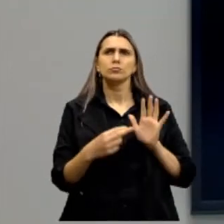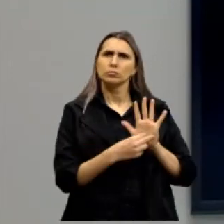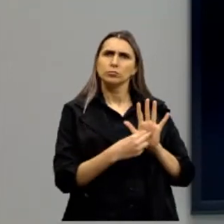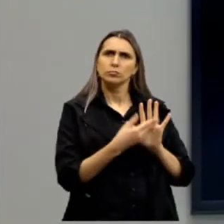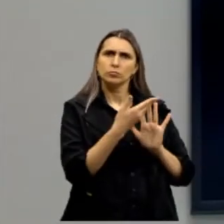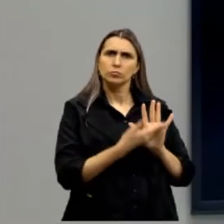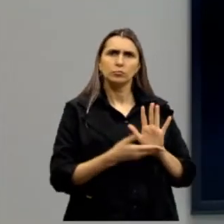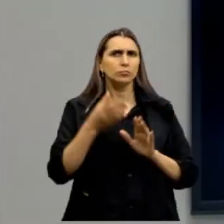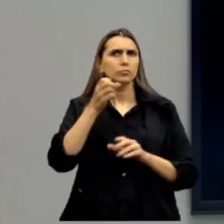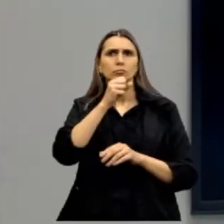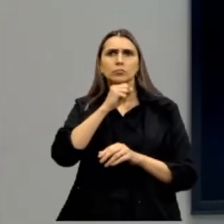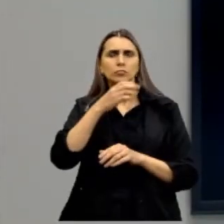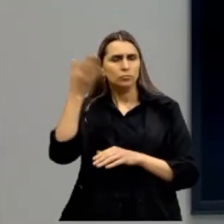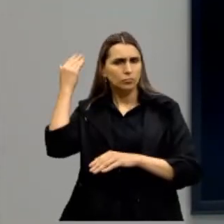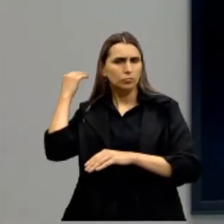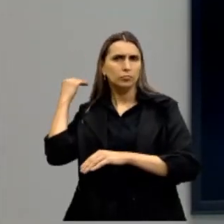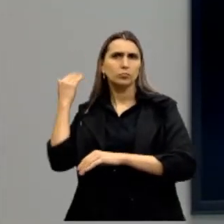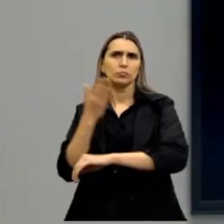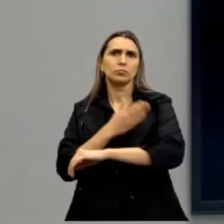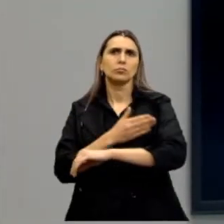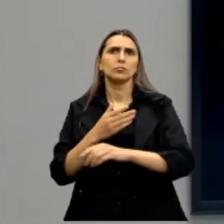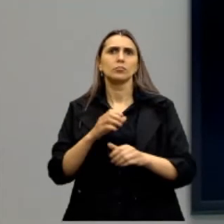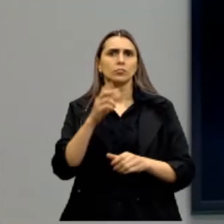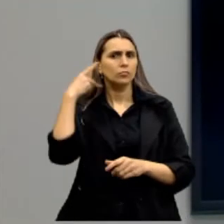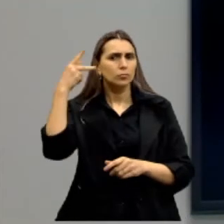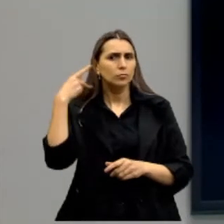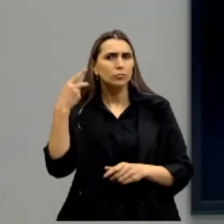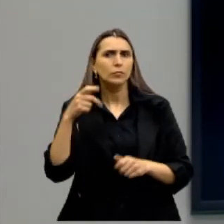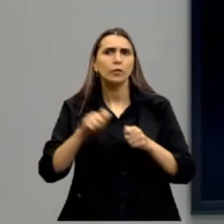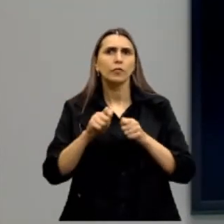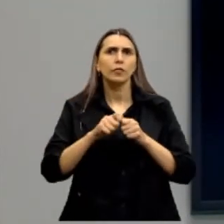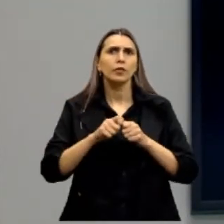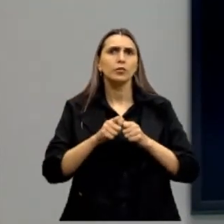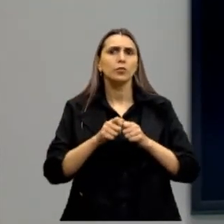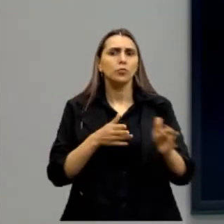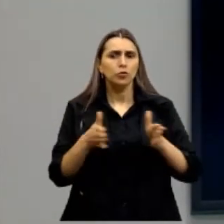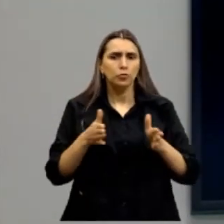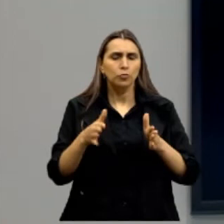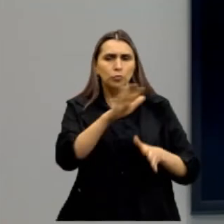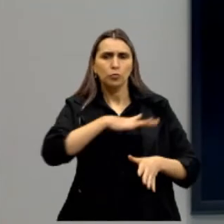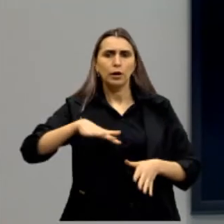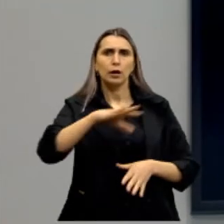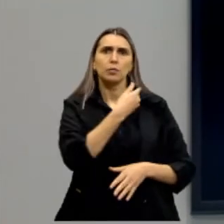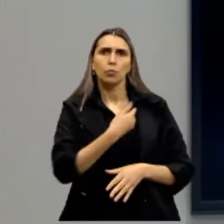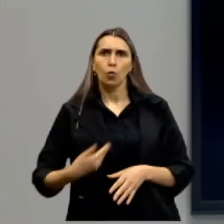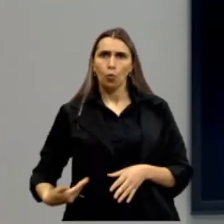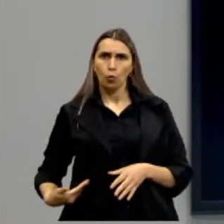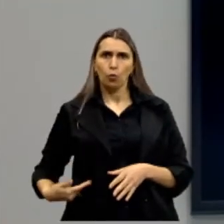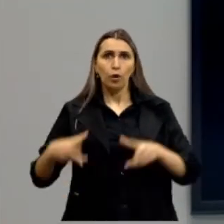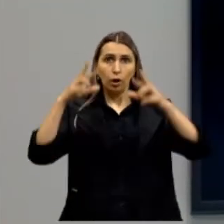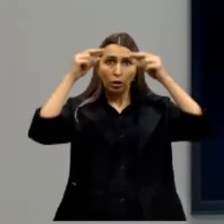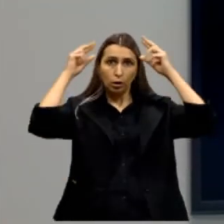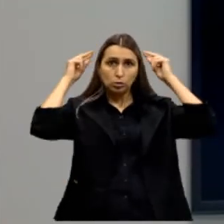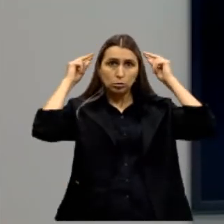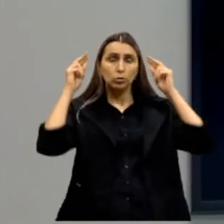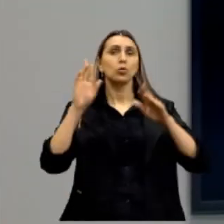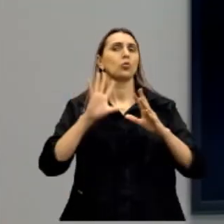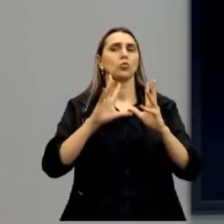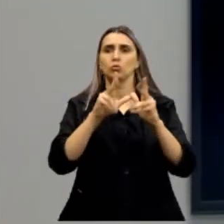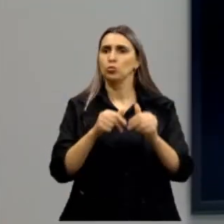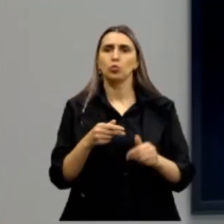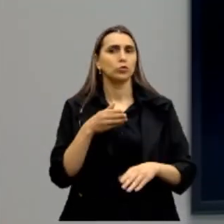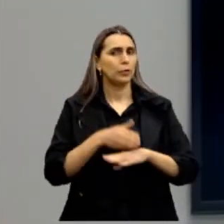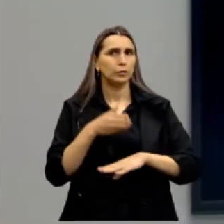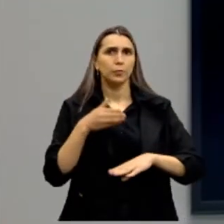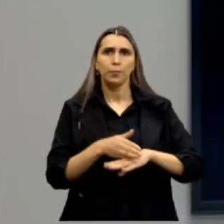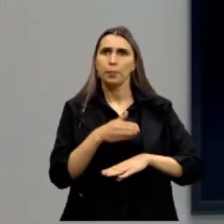que na antiguidade, a ação relacionada à política era exercida no espaço público, lá entre os gregos, todos participavam.